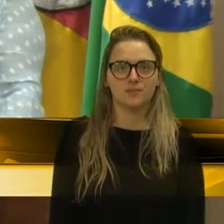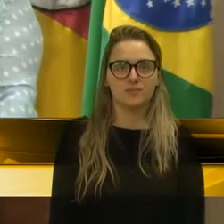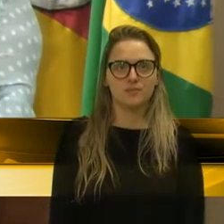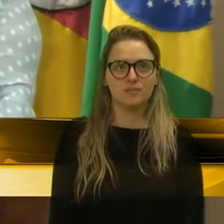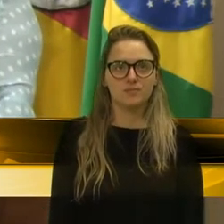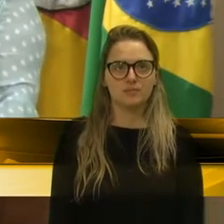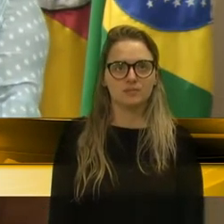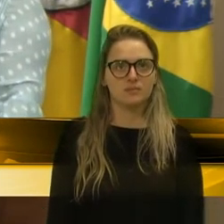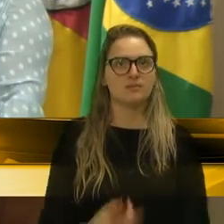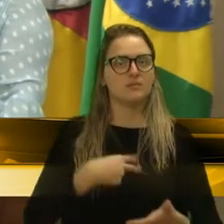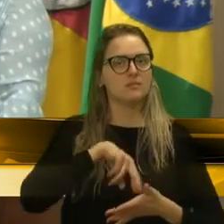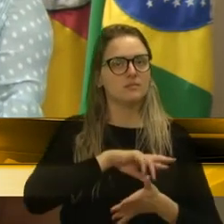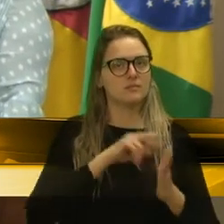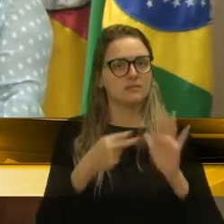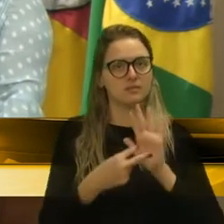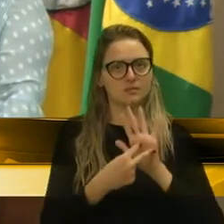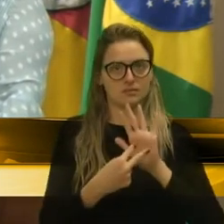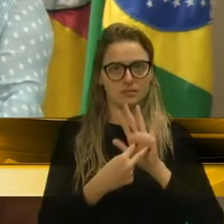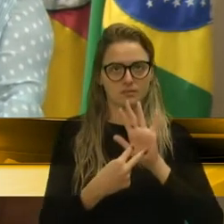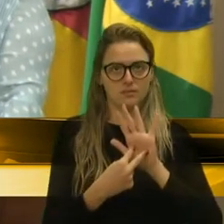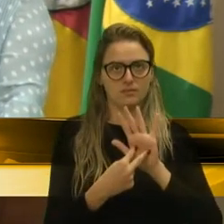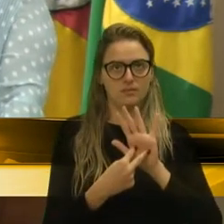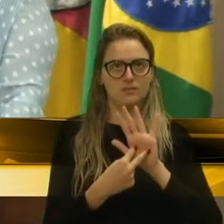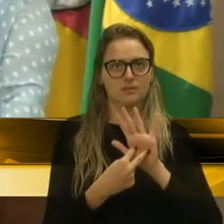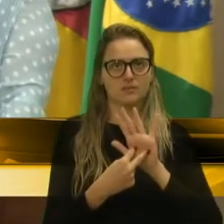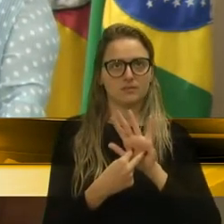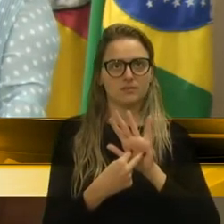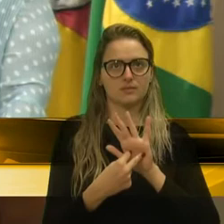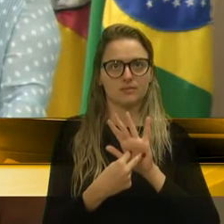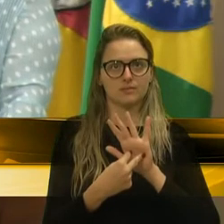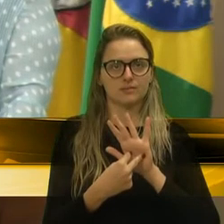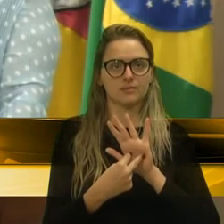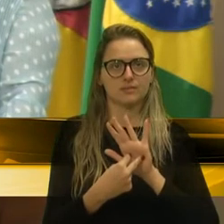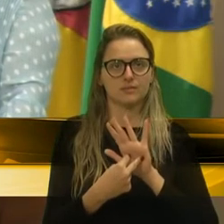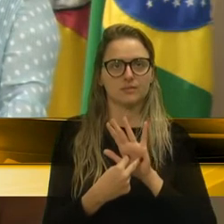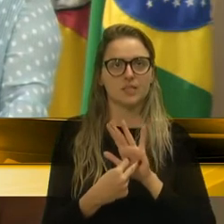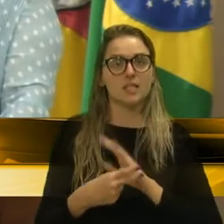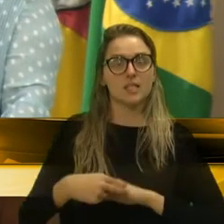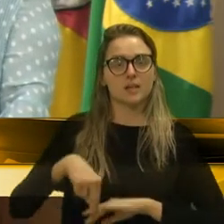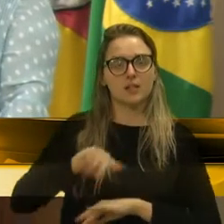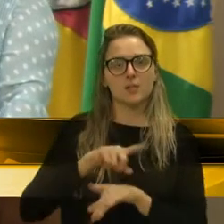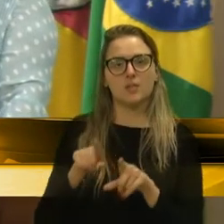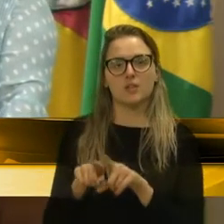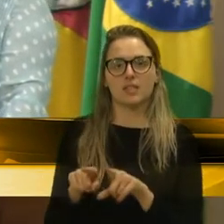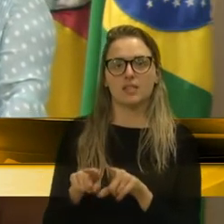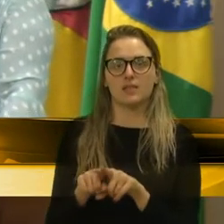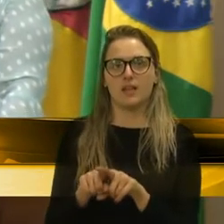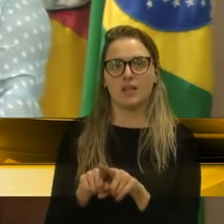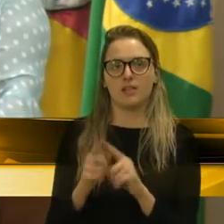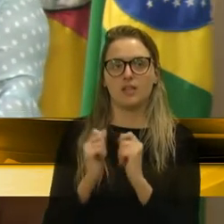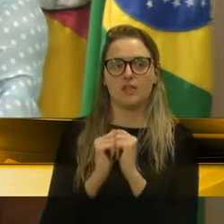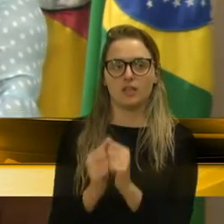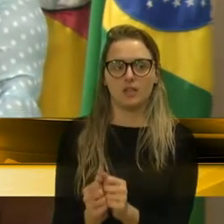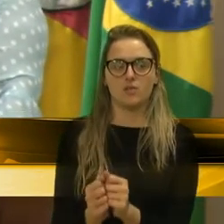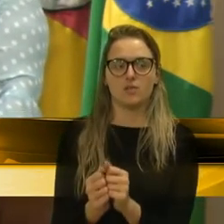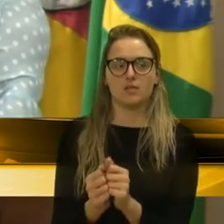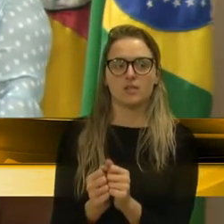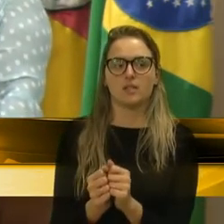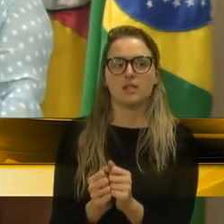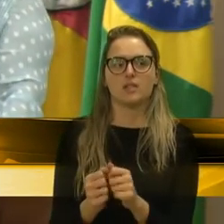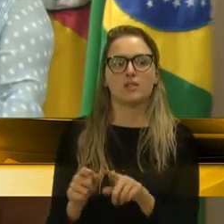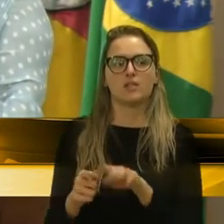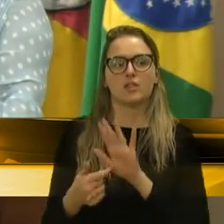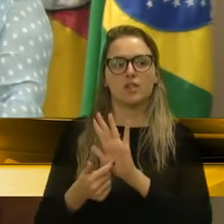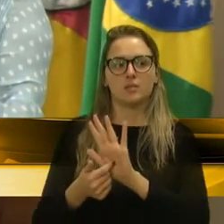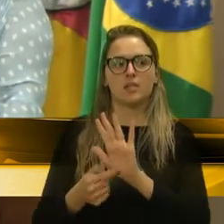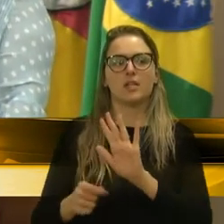E a gente chama a atenção, se nem isso chama a atenção do Poder Executivo, nem a falta de vagas,